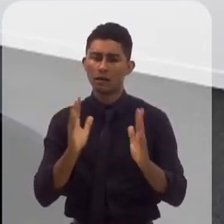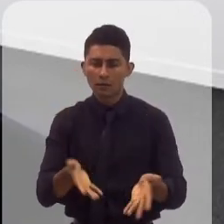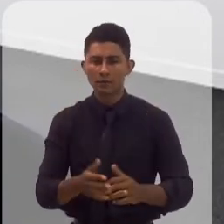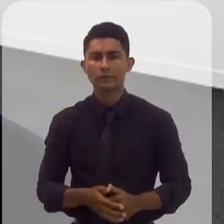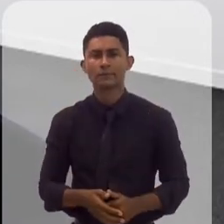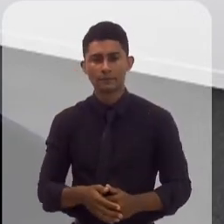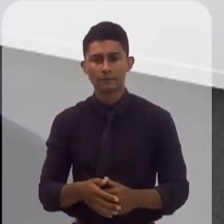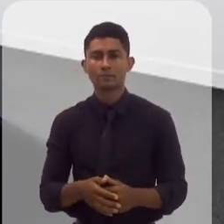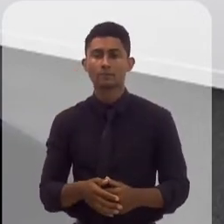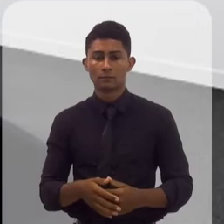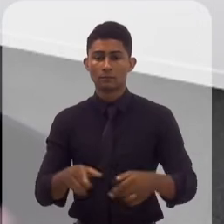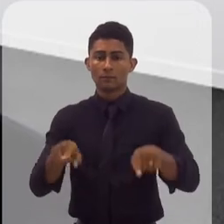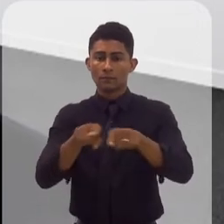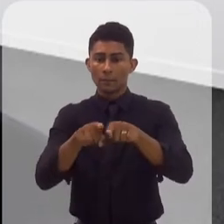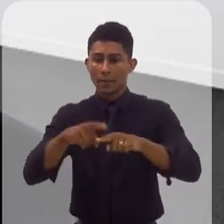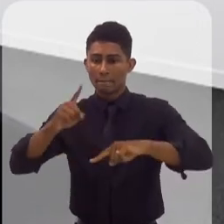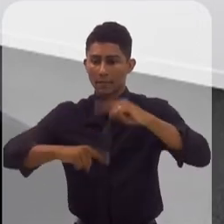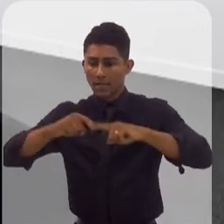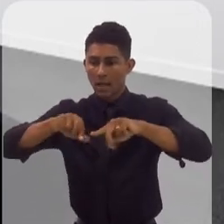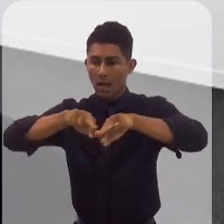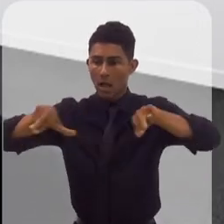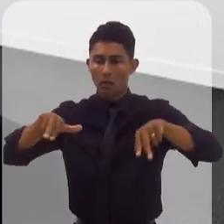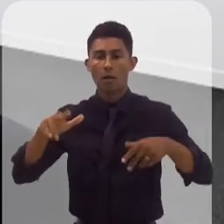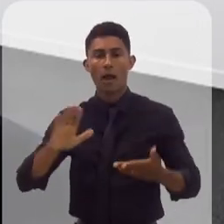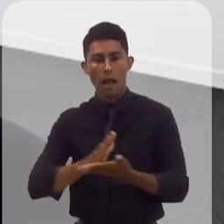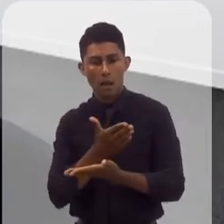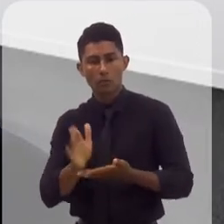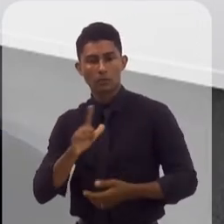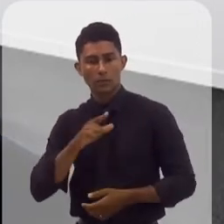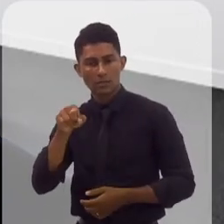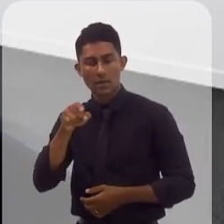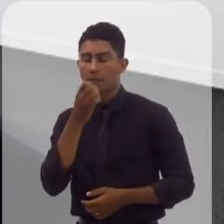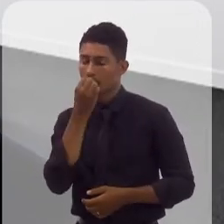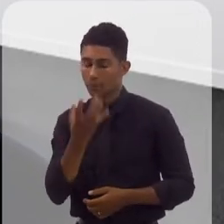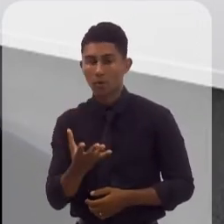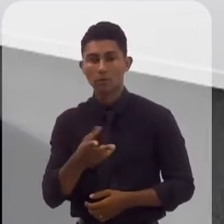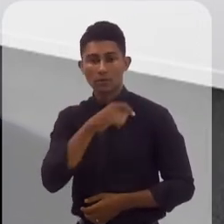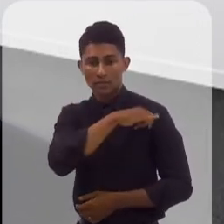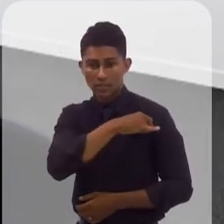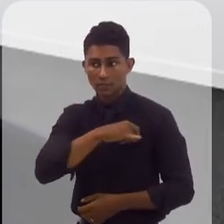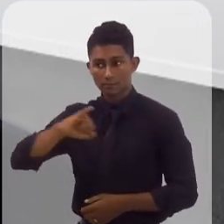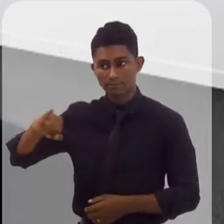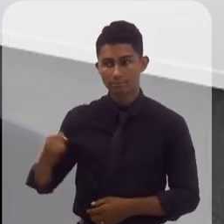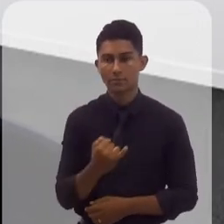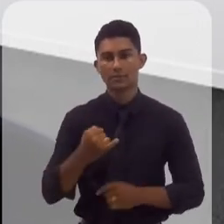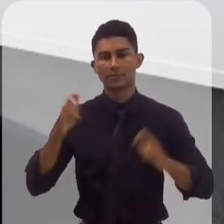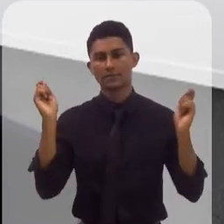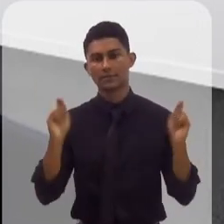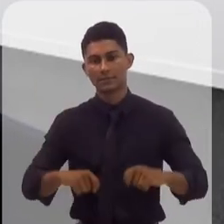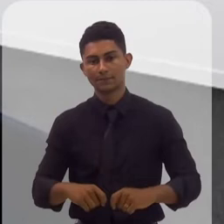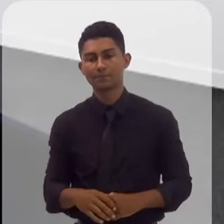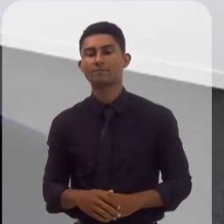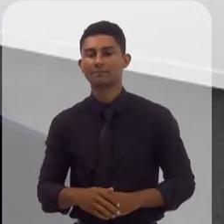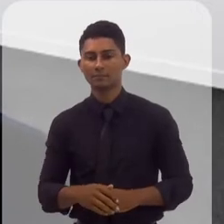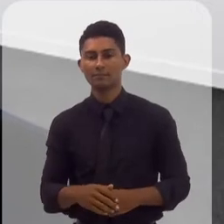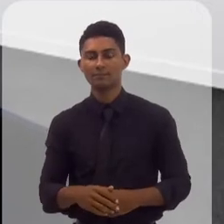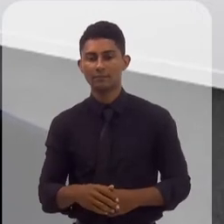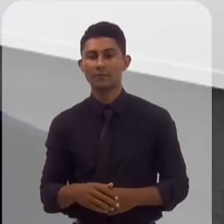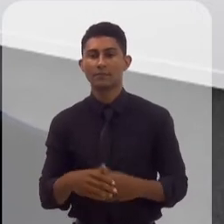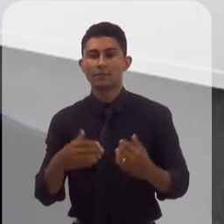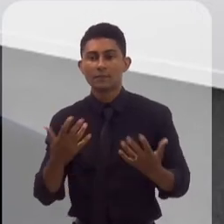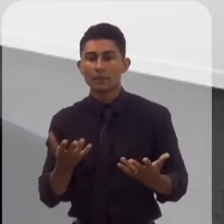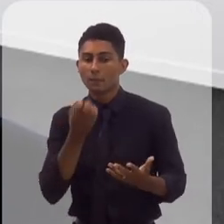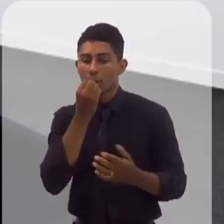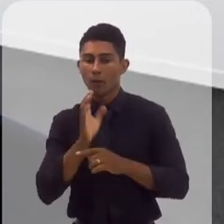quanto em termos de disponibilidade de alguns equipamentos. Então isso é um benefício para o Rio de Janeiro também, e que pode